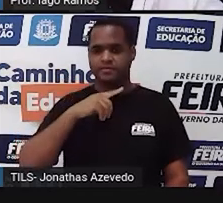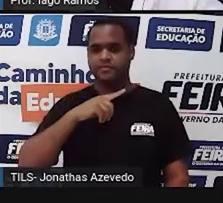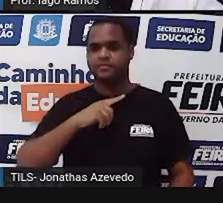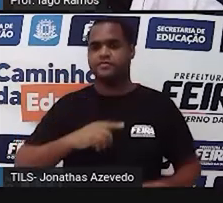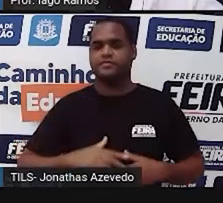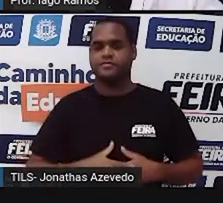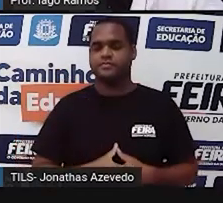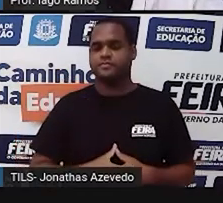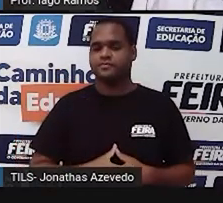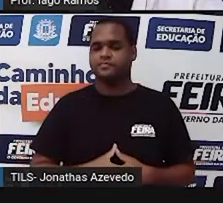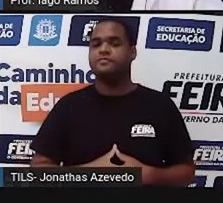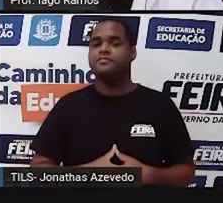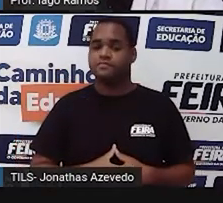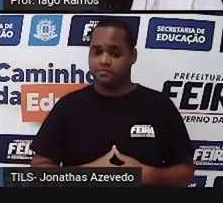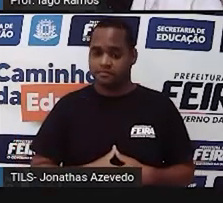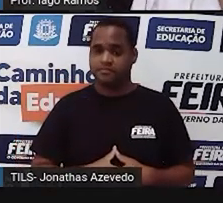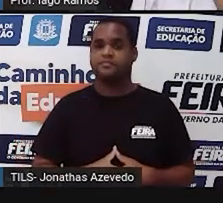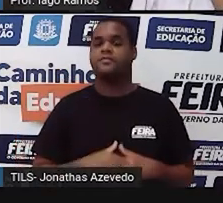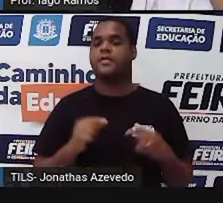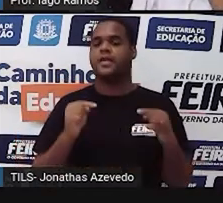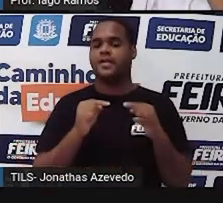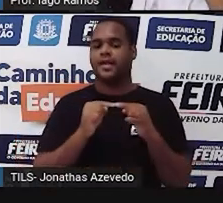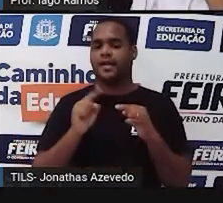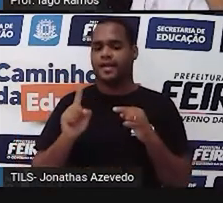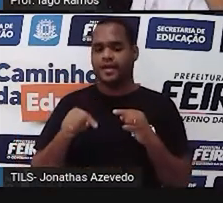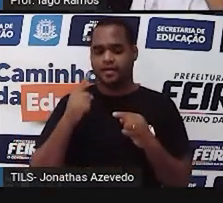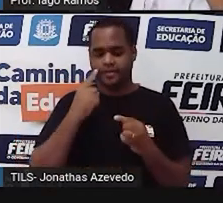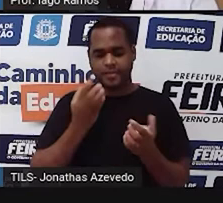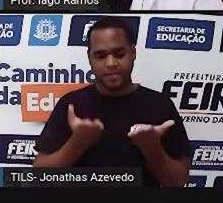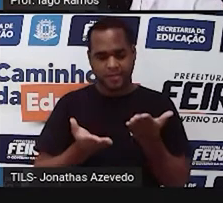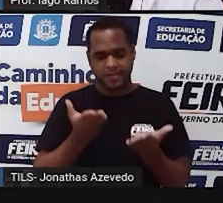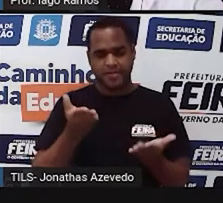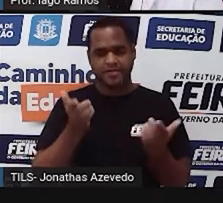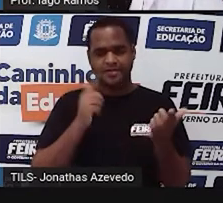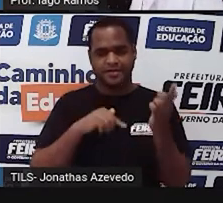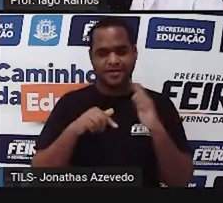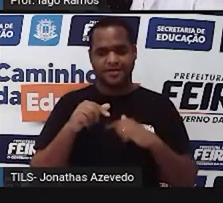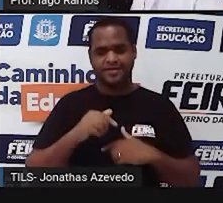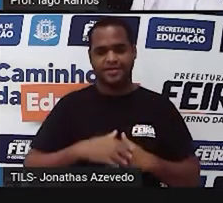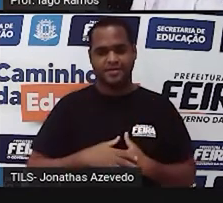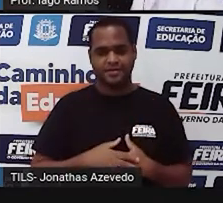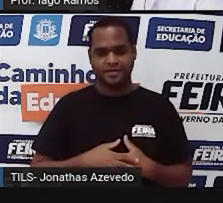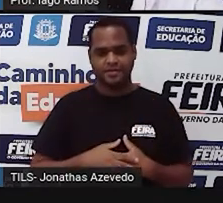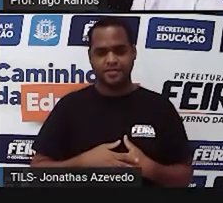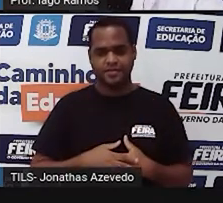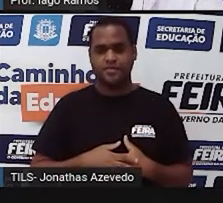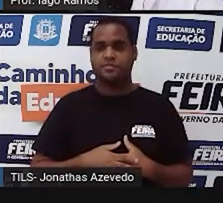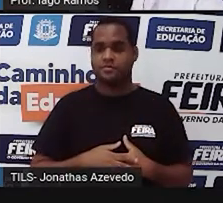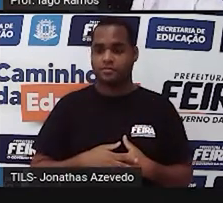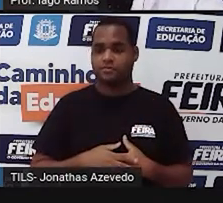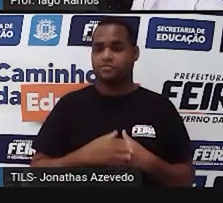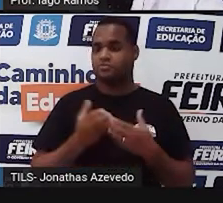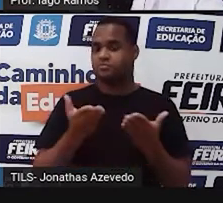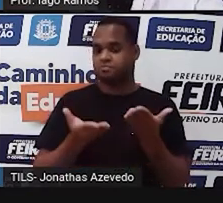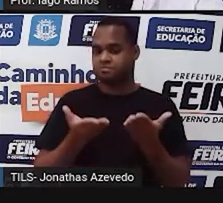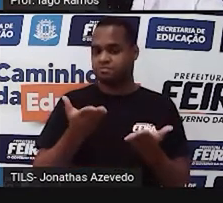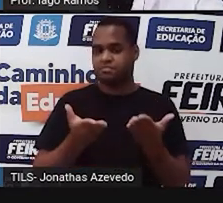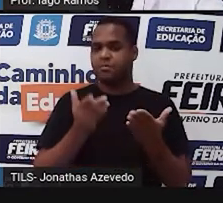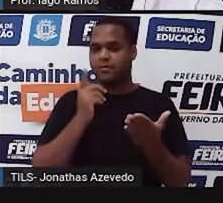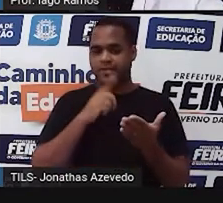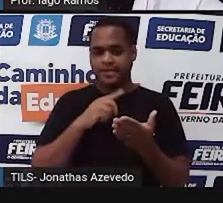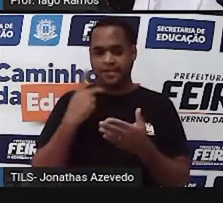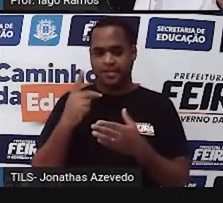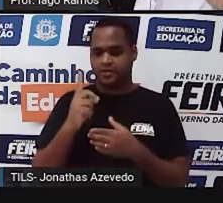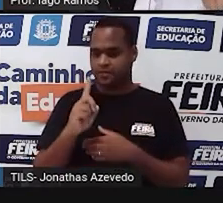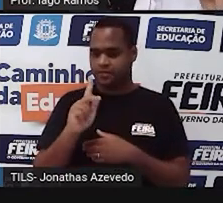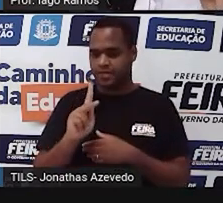até o momento que os dois pratos se equilibrem. Por quê? Esse prato que vai ter um quilo,